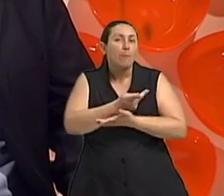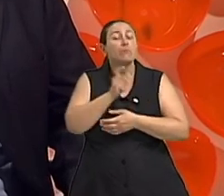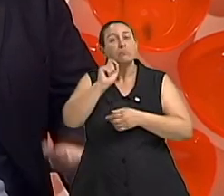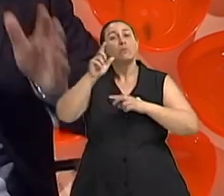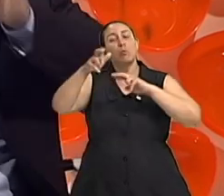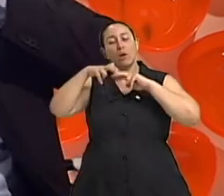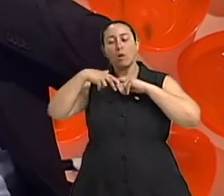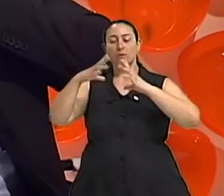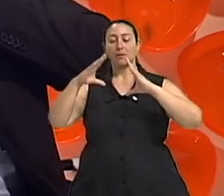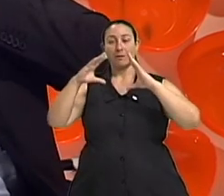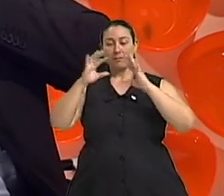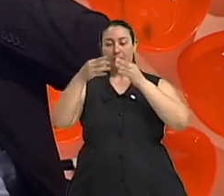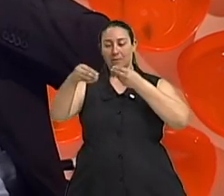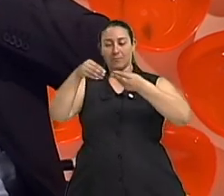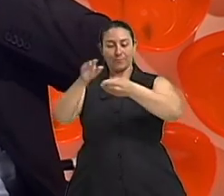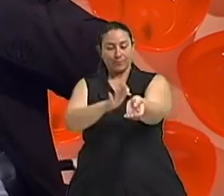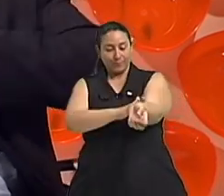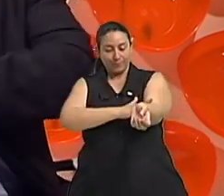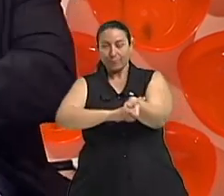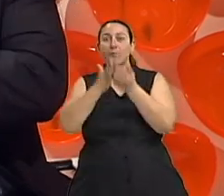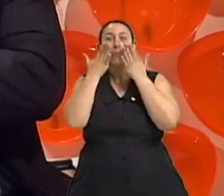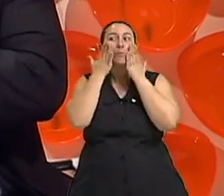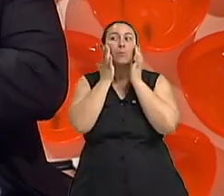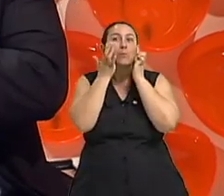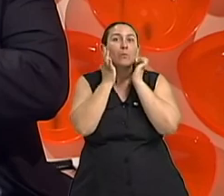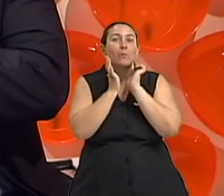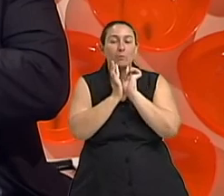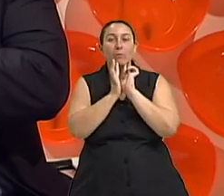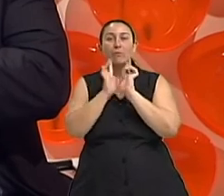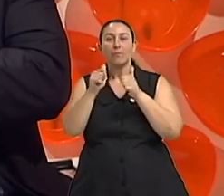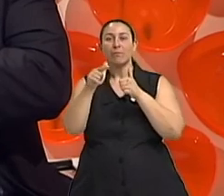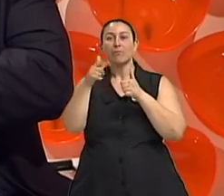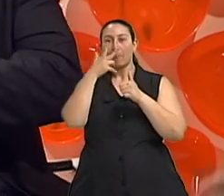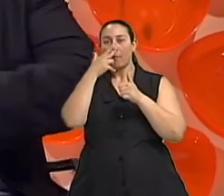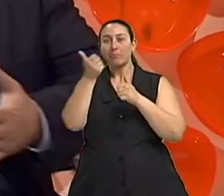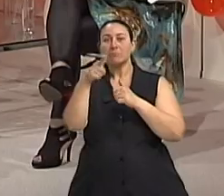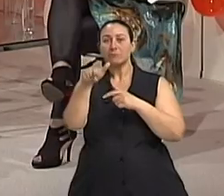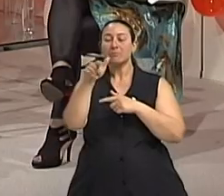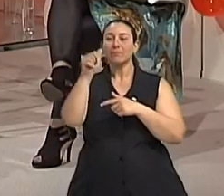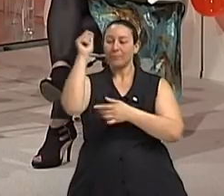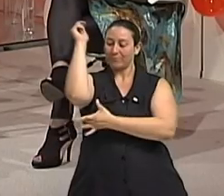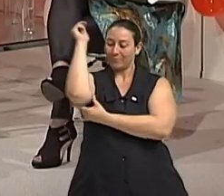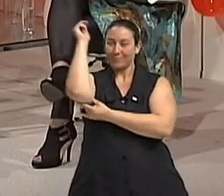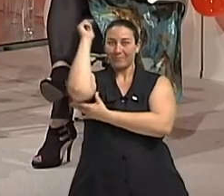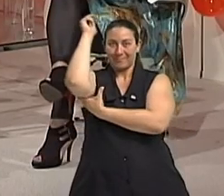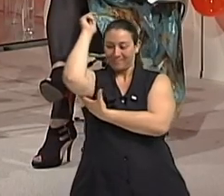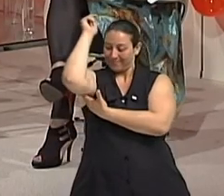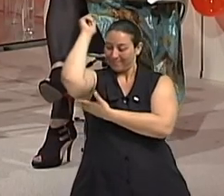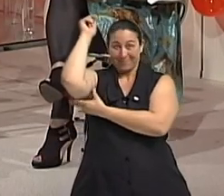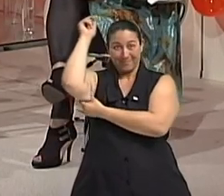Assim como o nosso rosto, assim como o tchauzinho. O tchauzinho que a gente passa a dar assim.